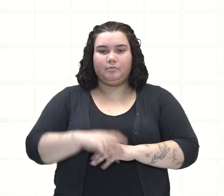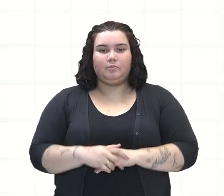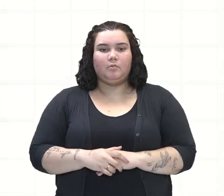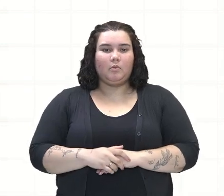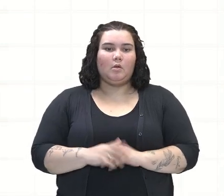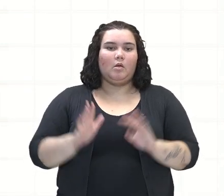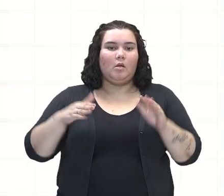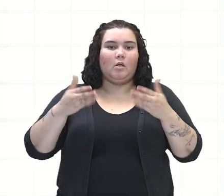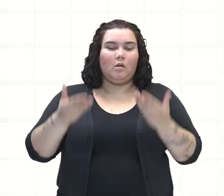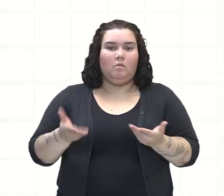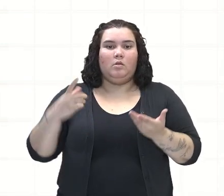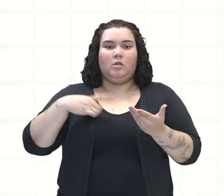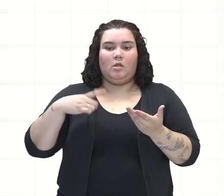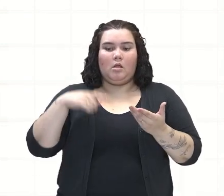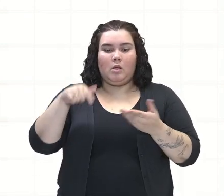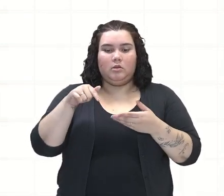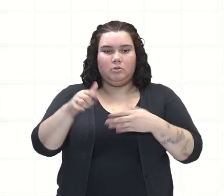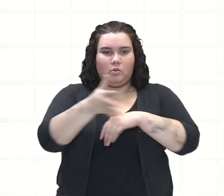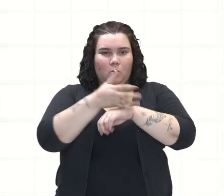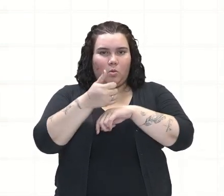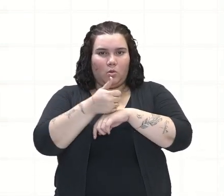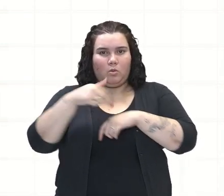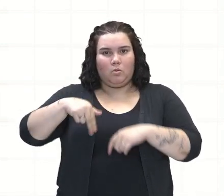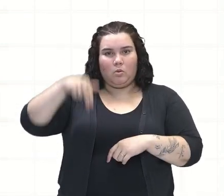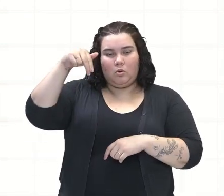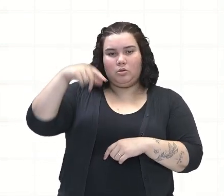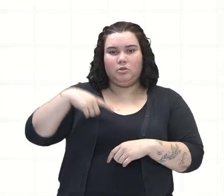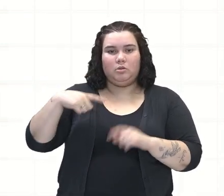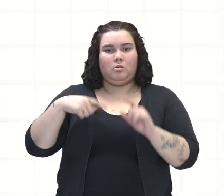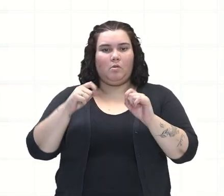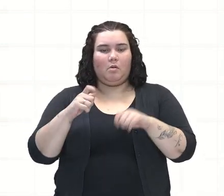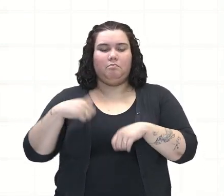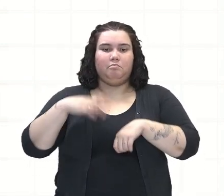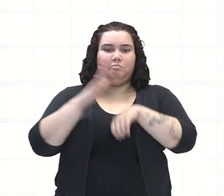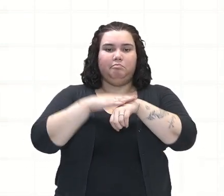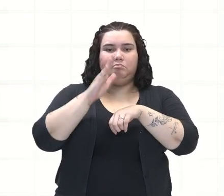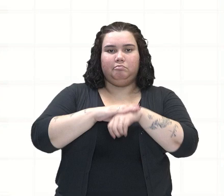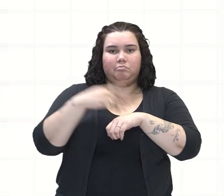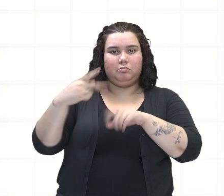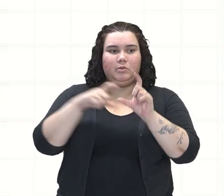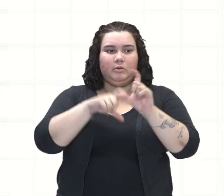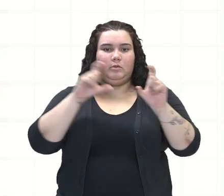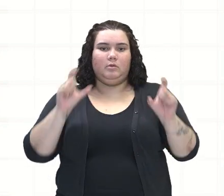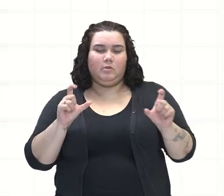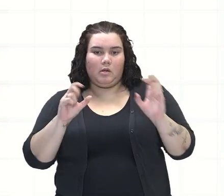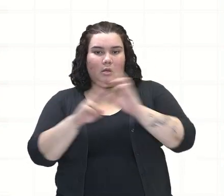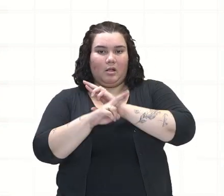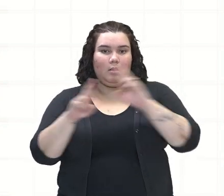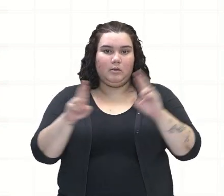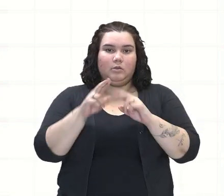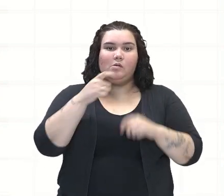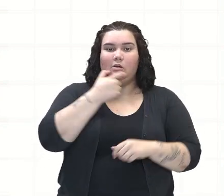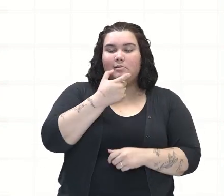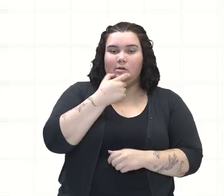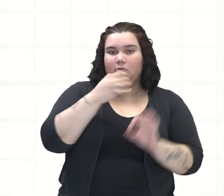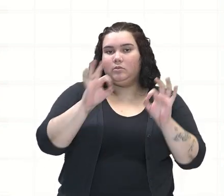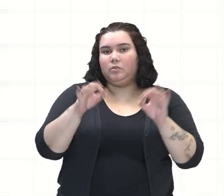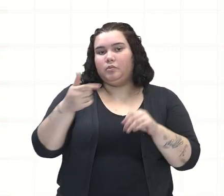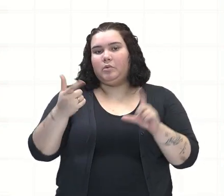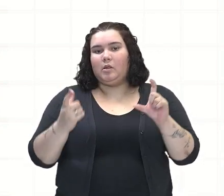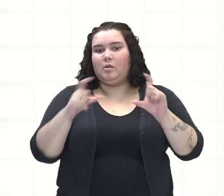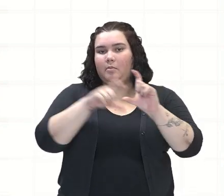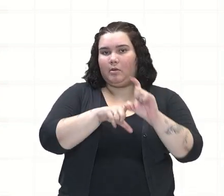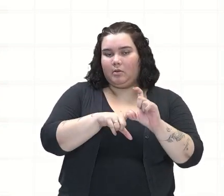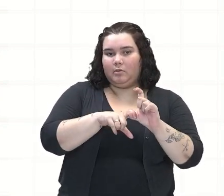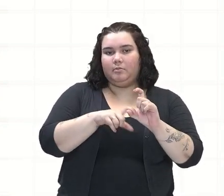a gente observa que essas colônias do norte, elas tinham mais autonomia em relação à metrópole, em relação à Inglaterra, tá? E eles